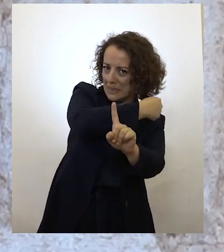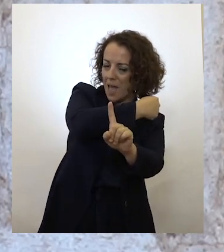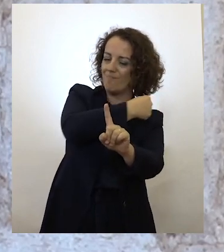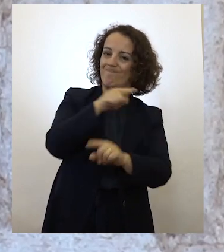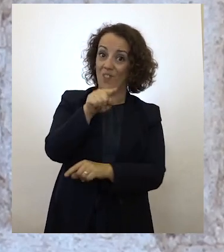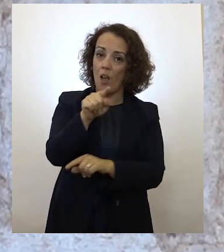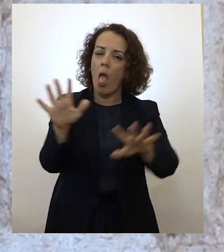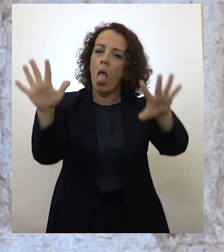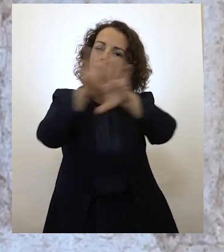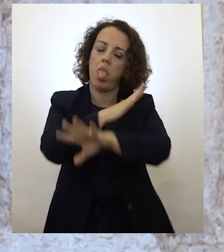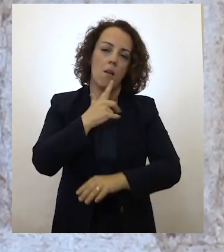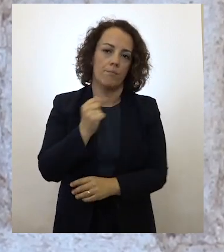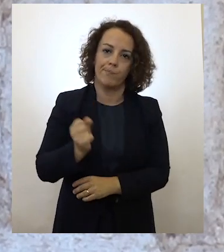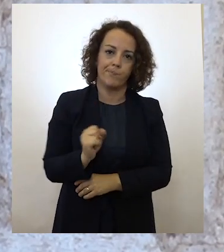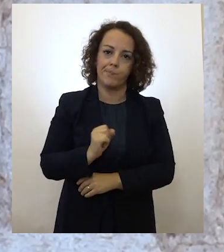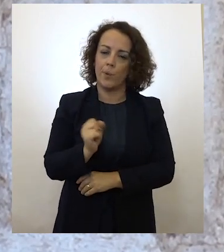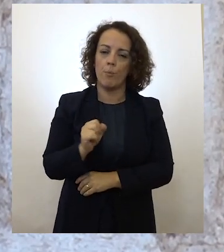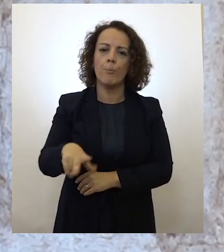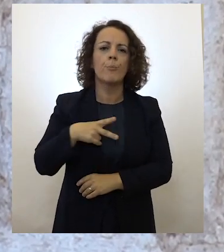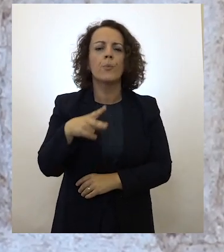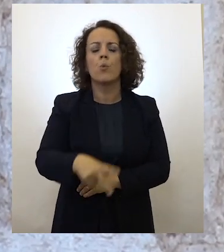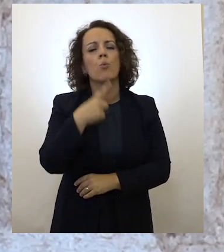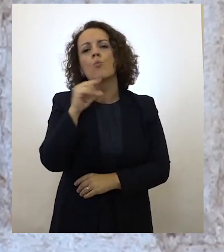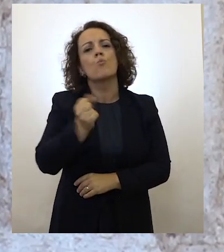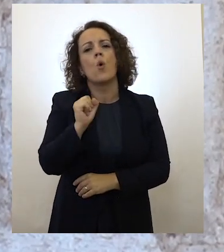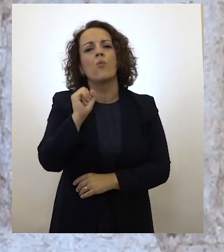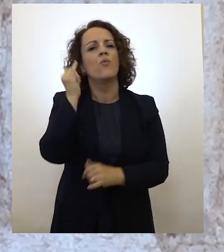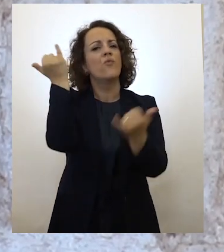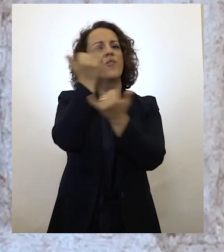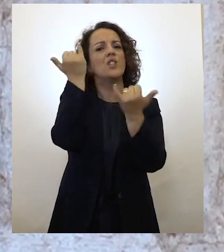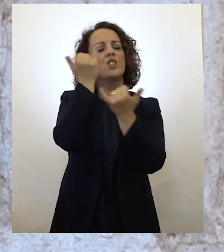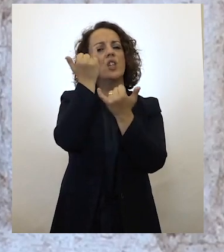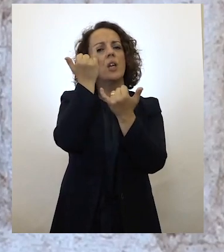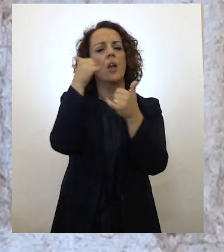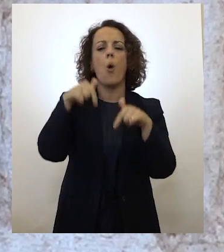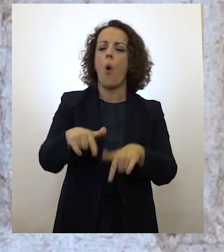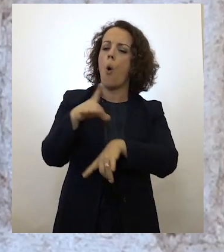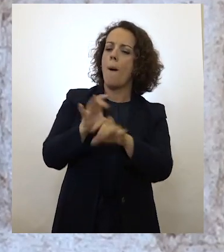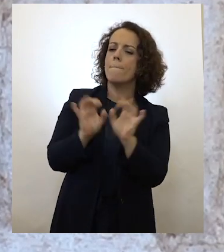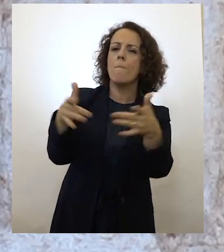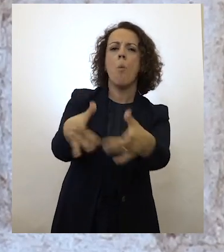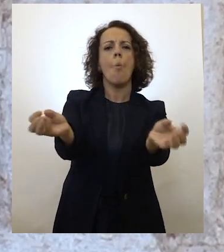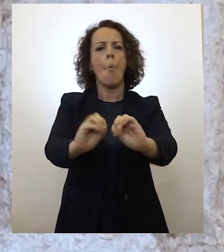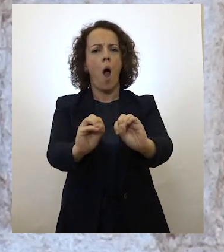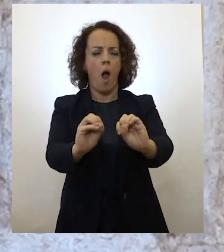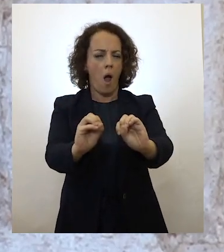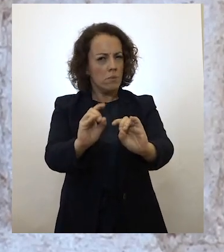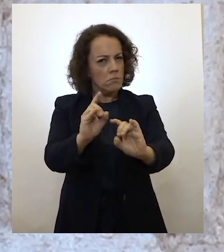podemos iludir. Portugal não pode fingir que não existiu e existe pandemia.